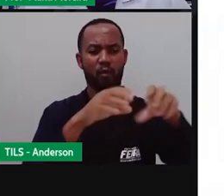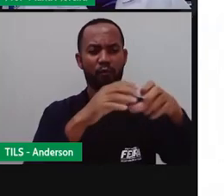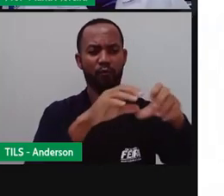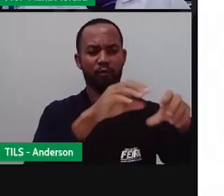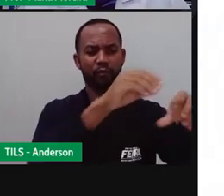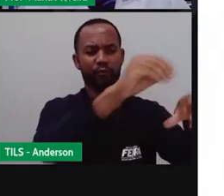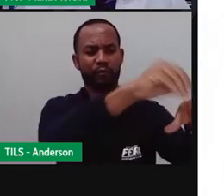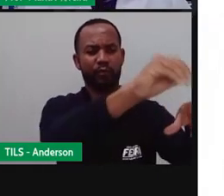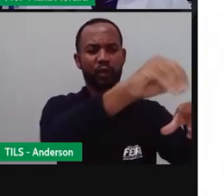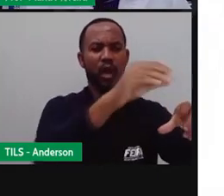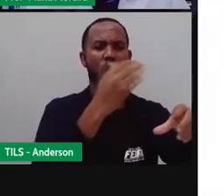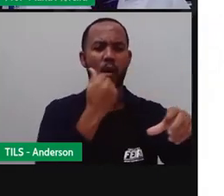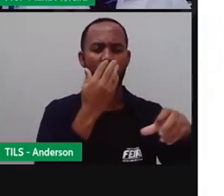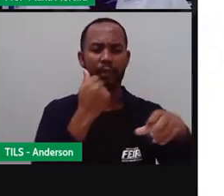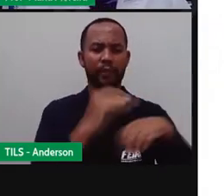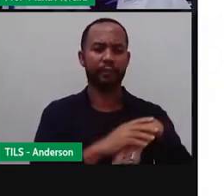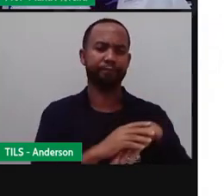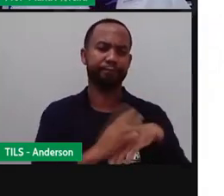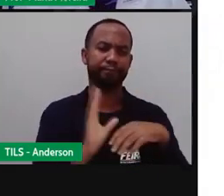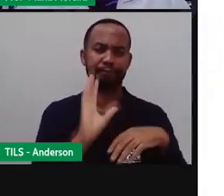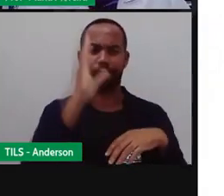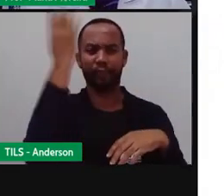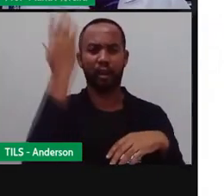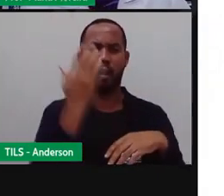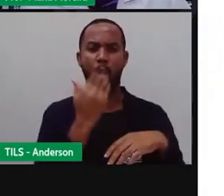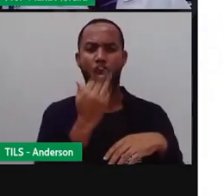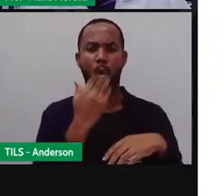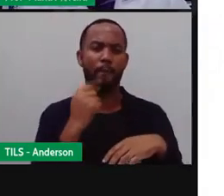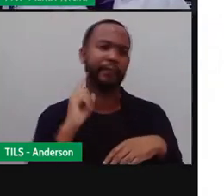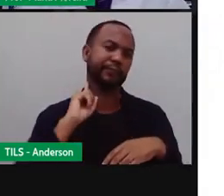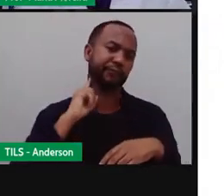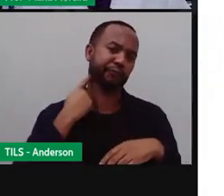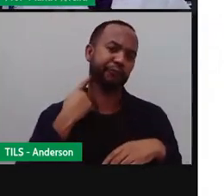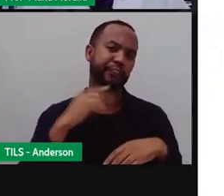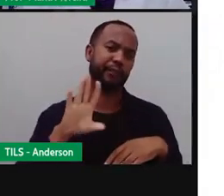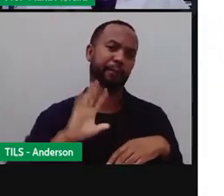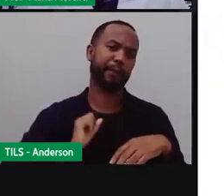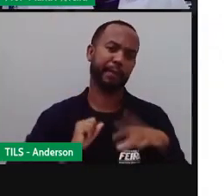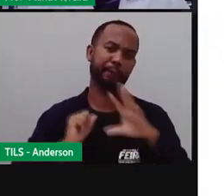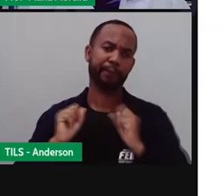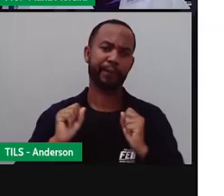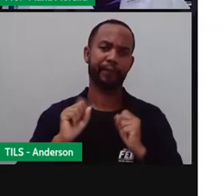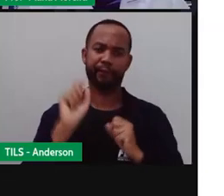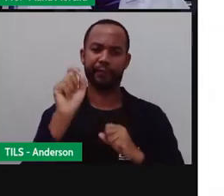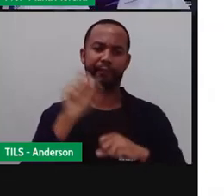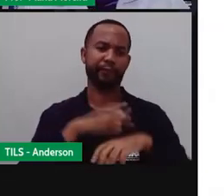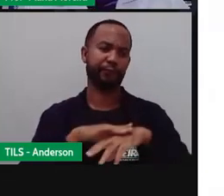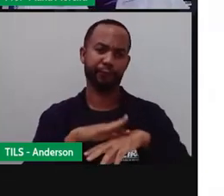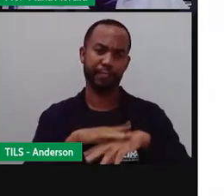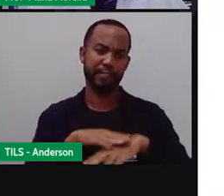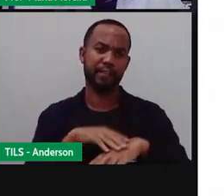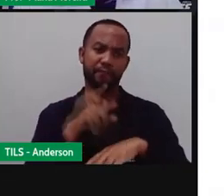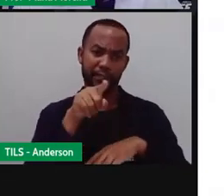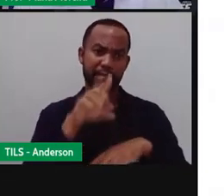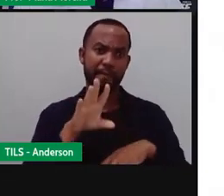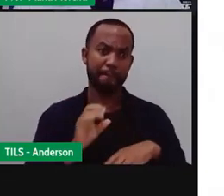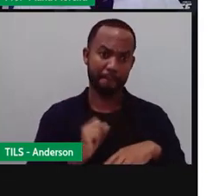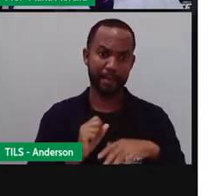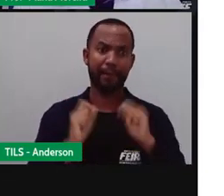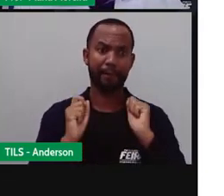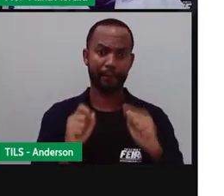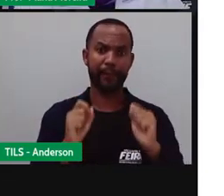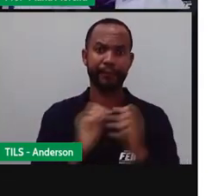ali no seu alimento. E aí ela é a transmissora de doenças, ela é o vetor pra essas